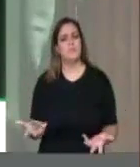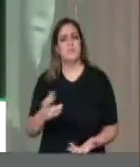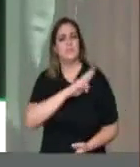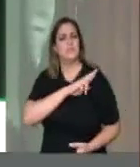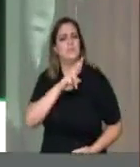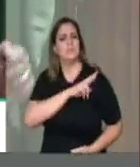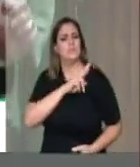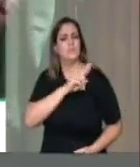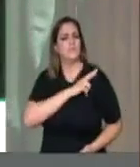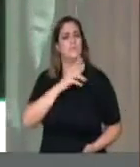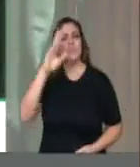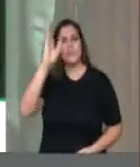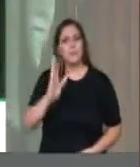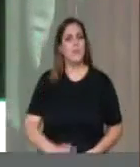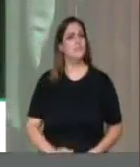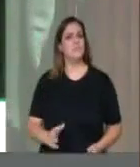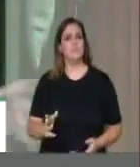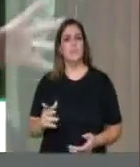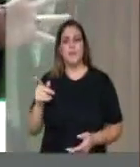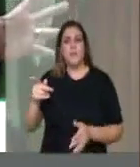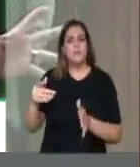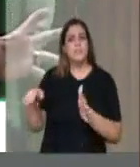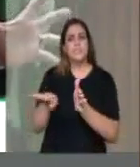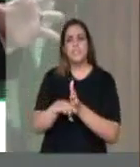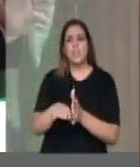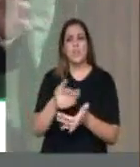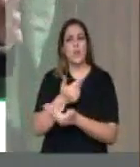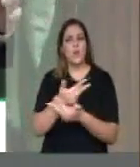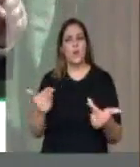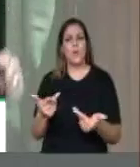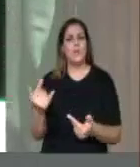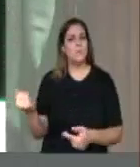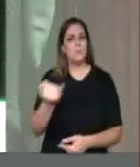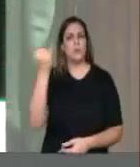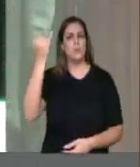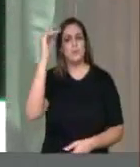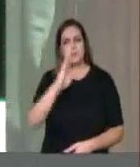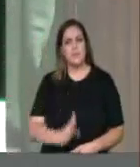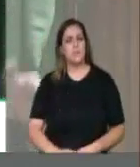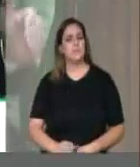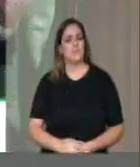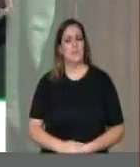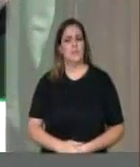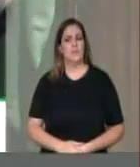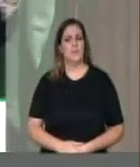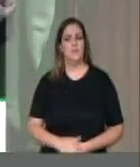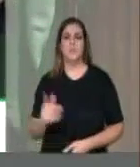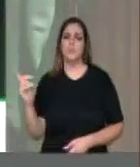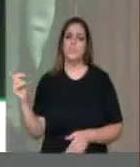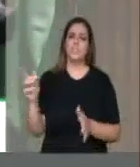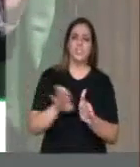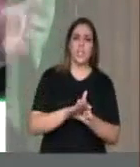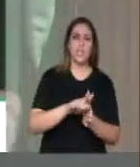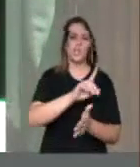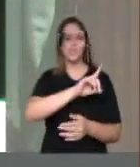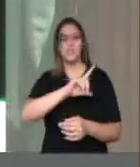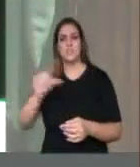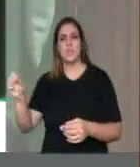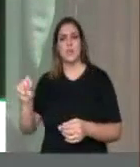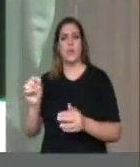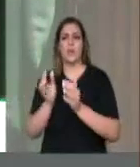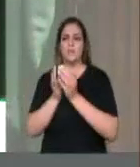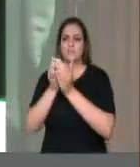chegam produtos de diversos países que vêm para o nosso país e também a porta de entrada, a porta de saída